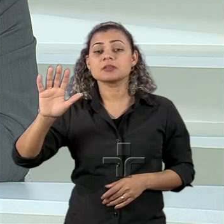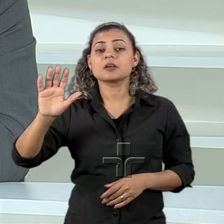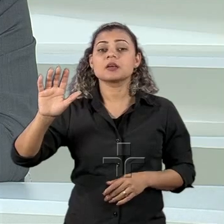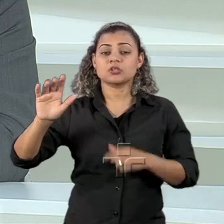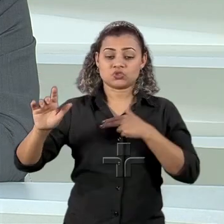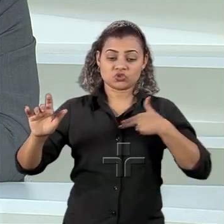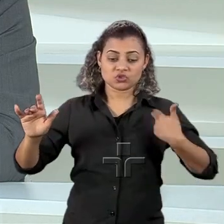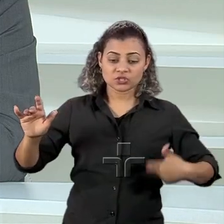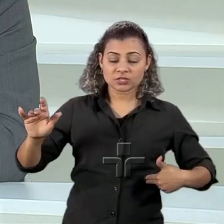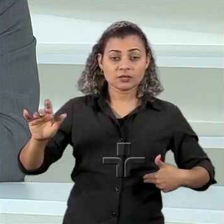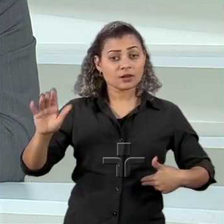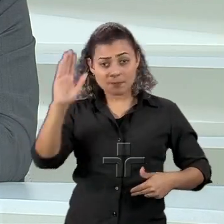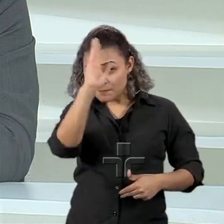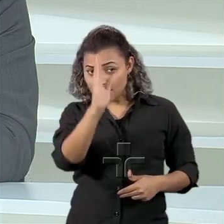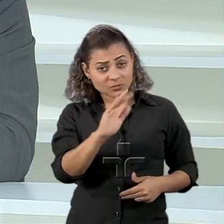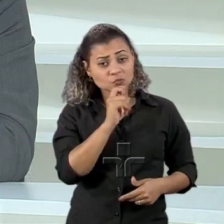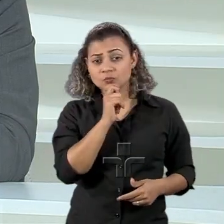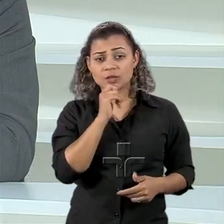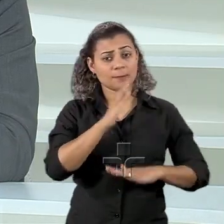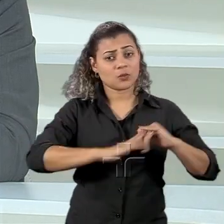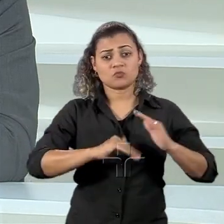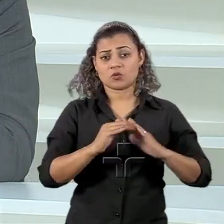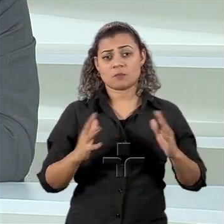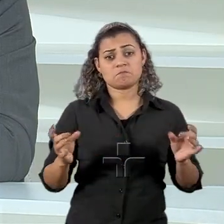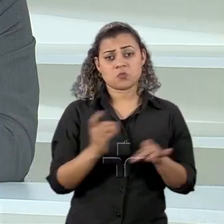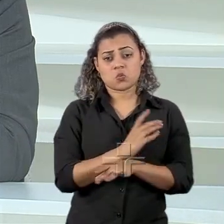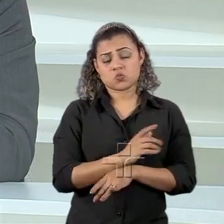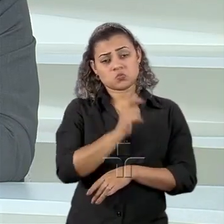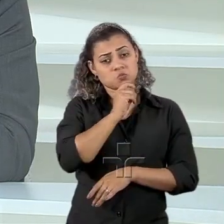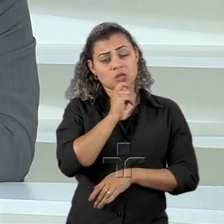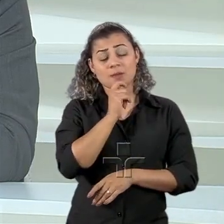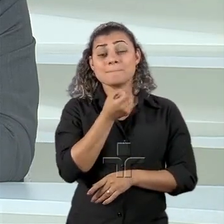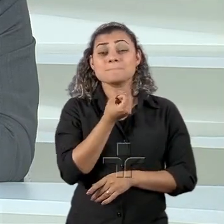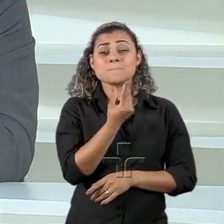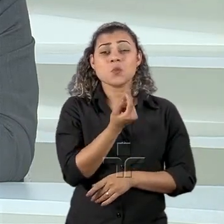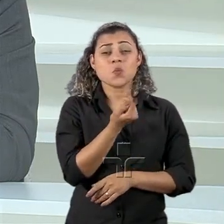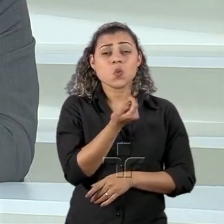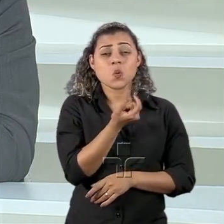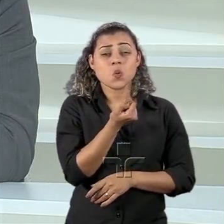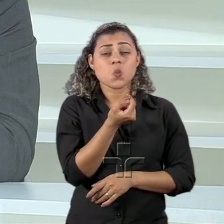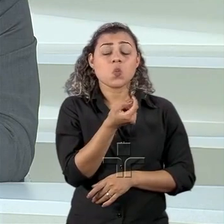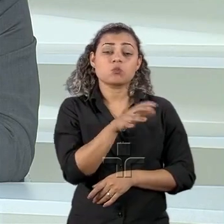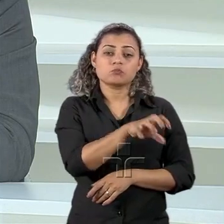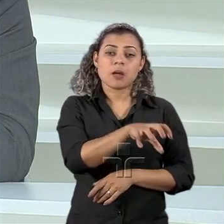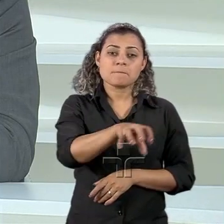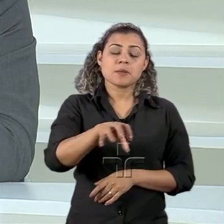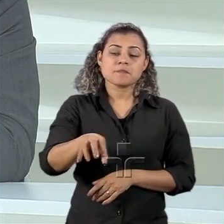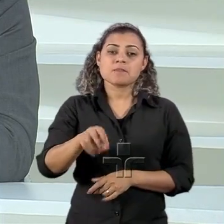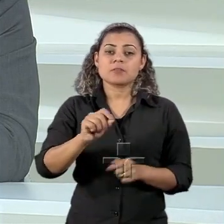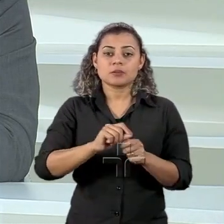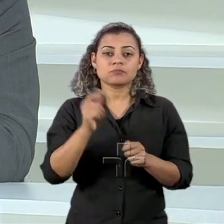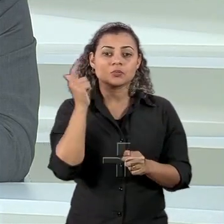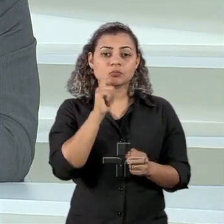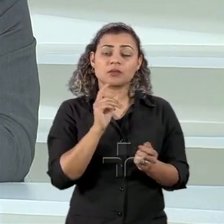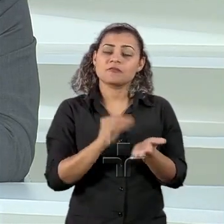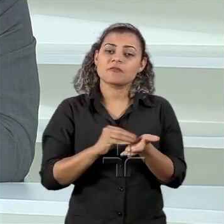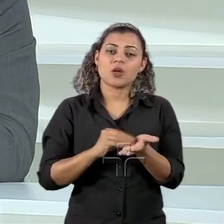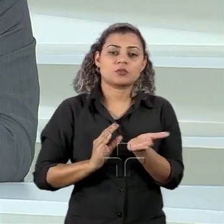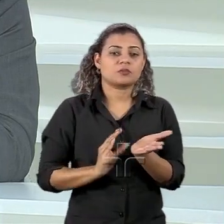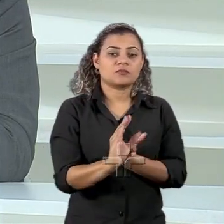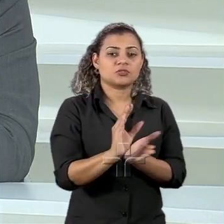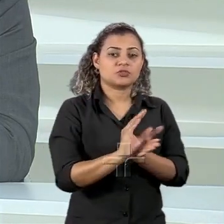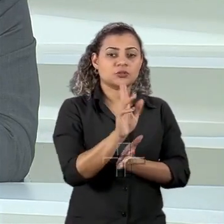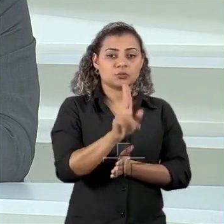tem especialistas alturas são poucos centros desenvolvidos e focados nessa questão eu acho que precisa de investimento na